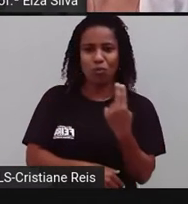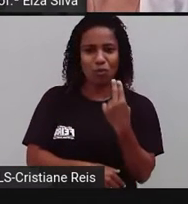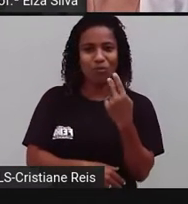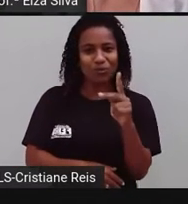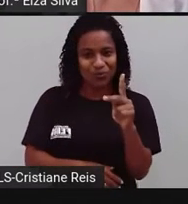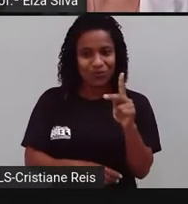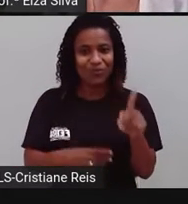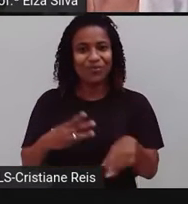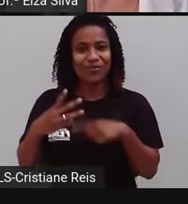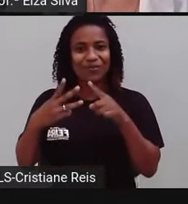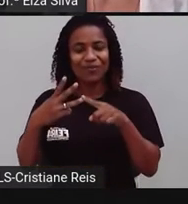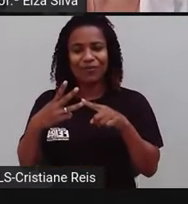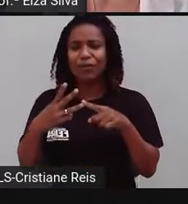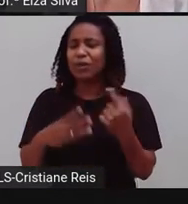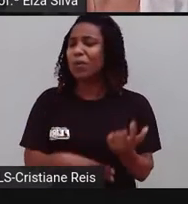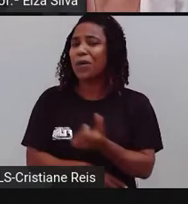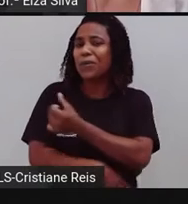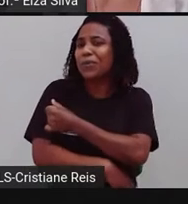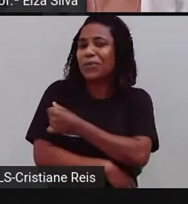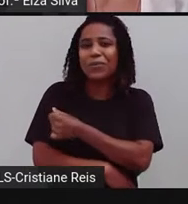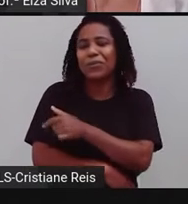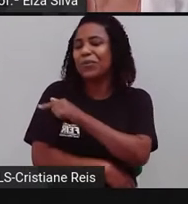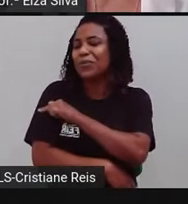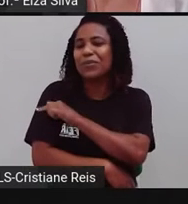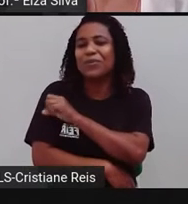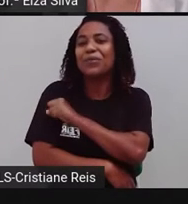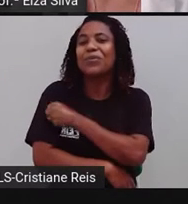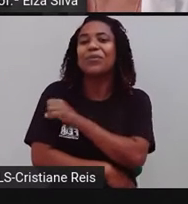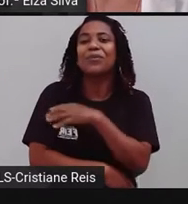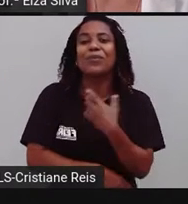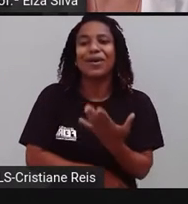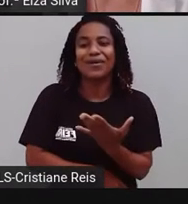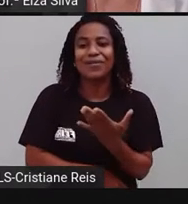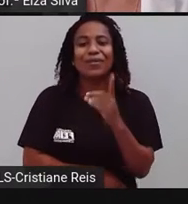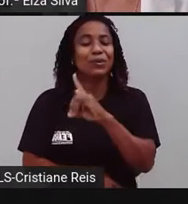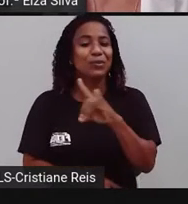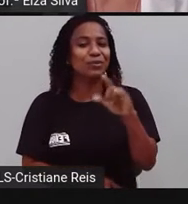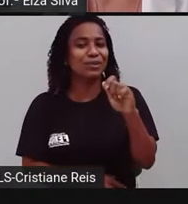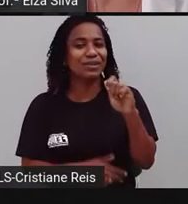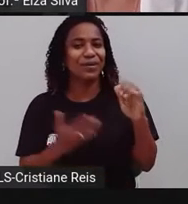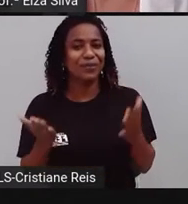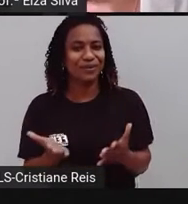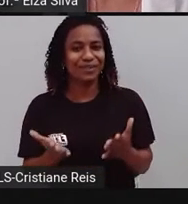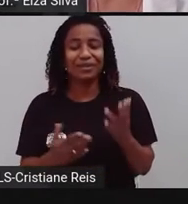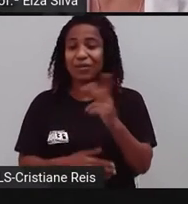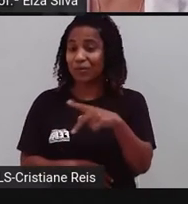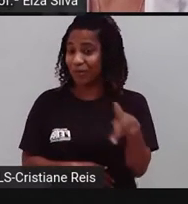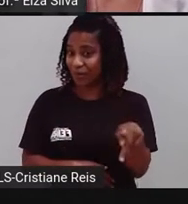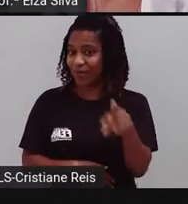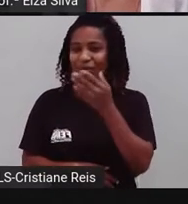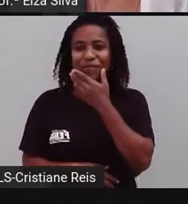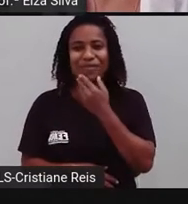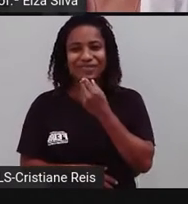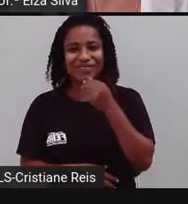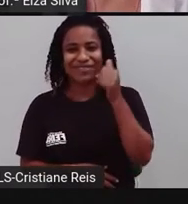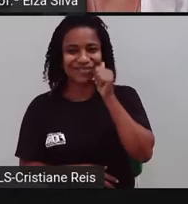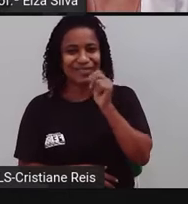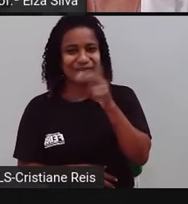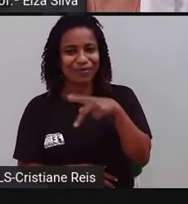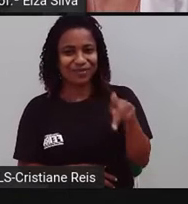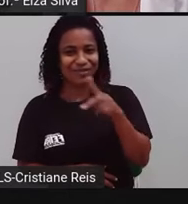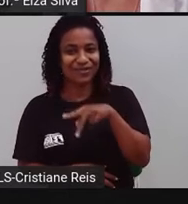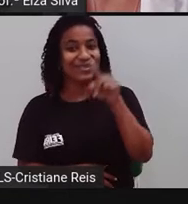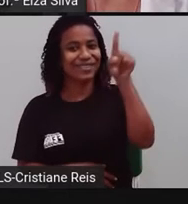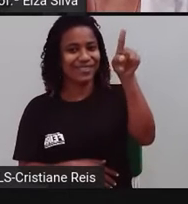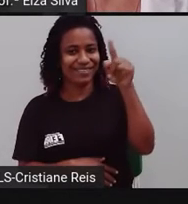grade, a série que você faz, date, a data de nossa aula de hoje, and teacher, o nome de sua professora ou de